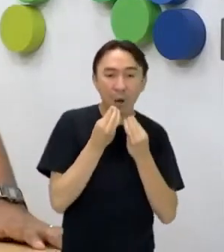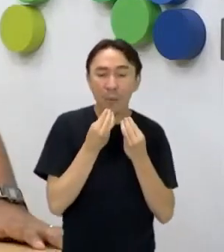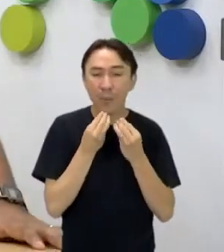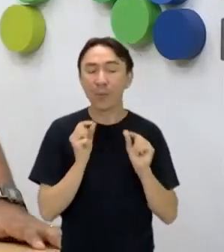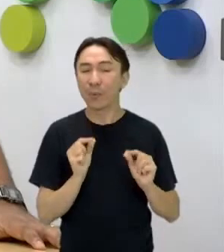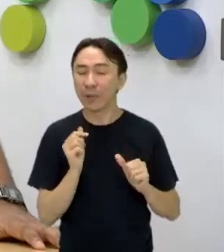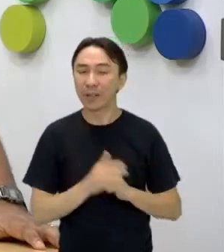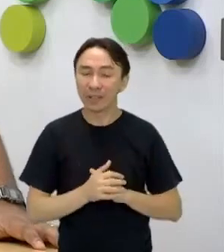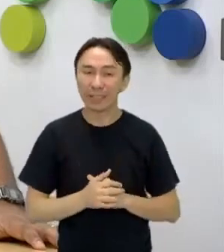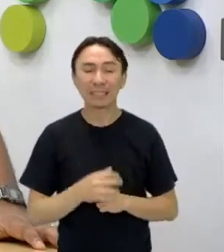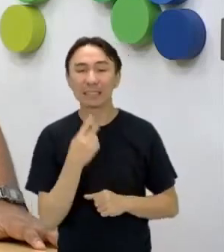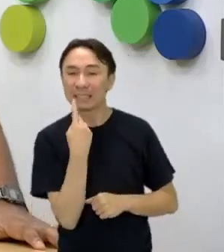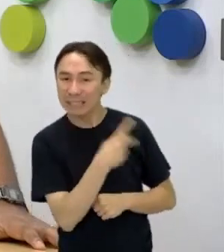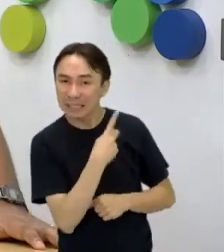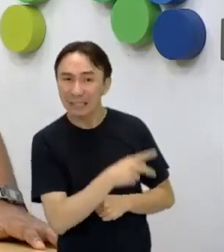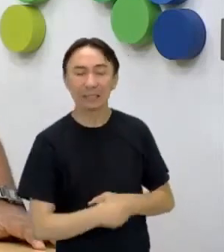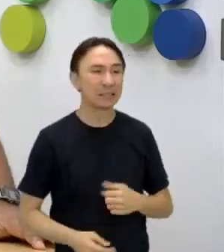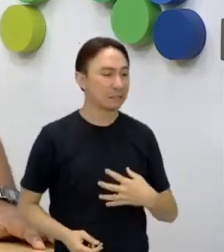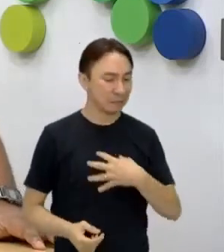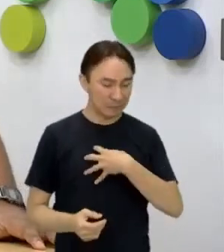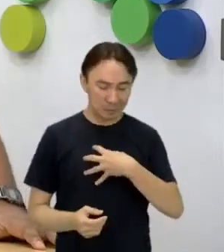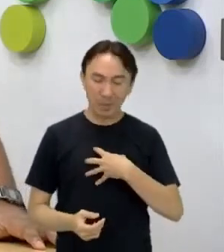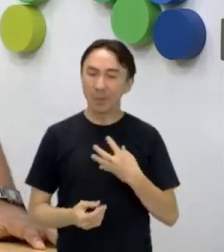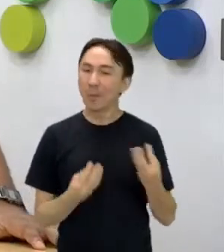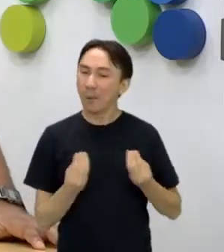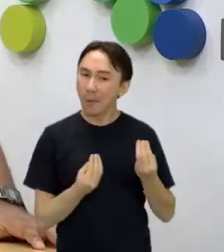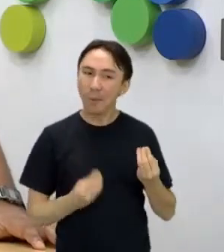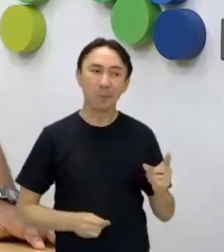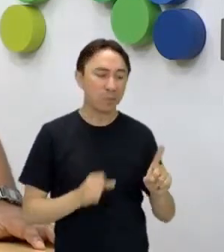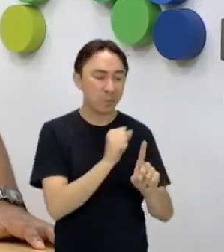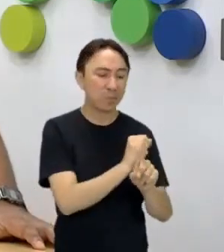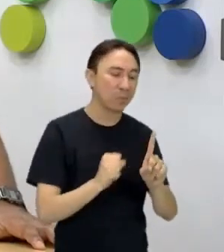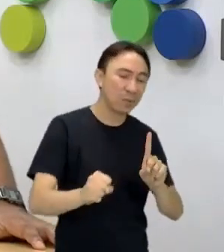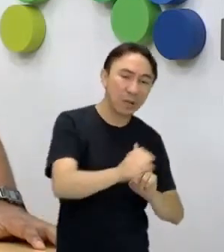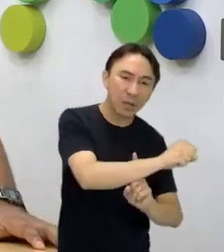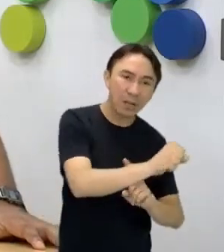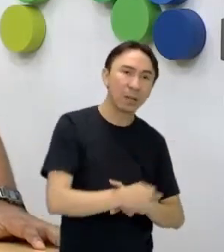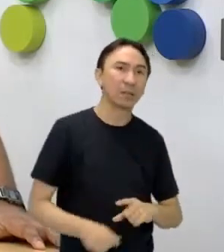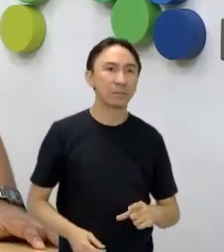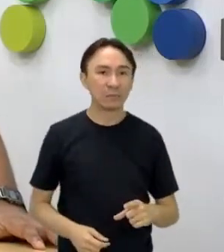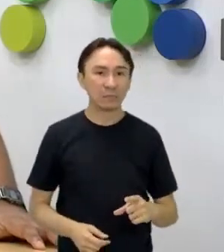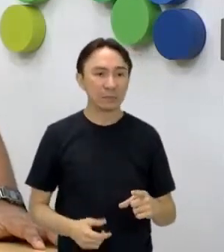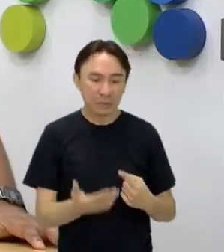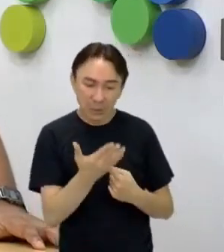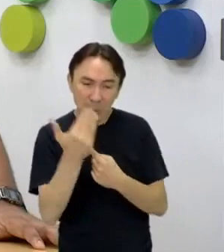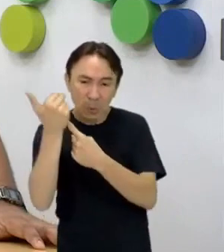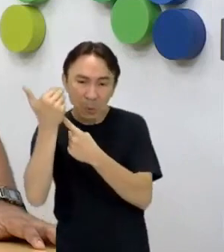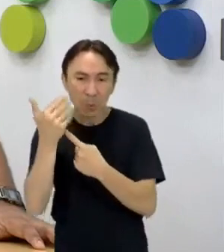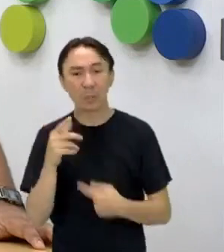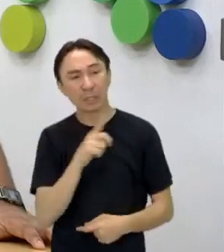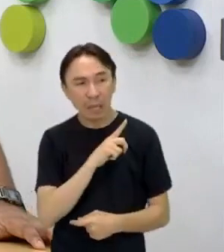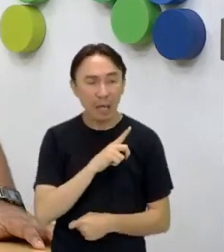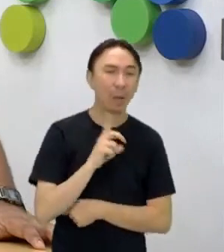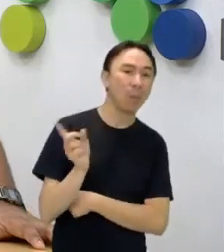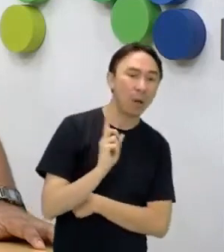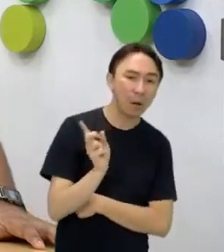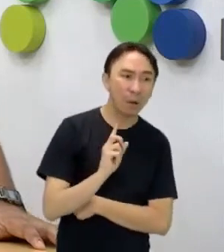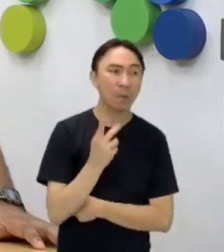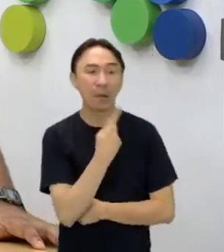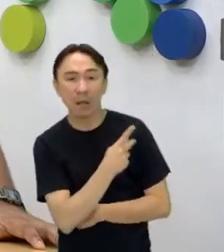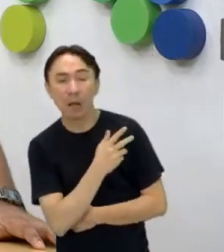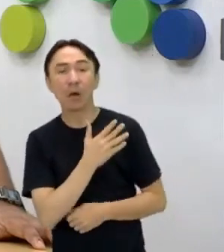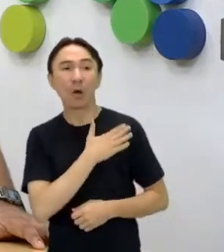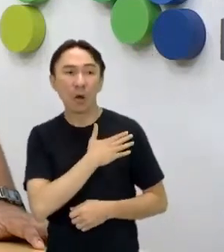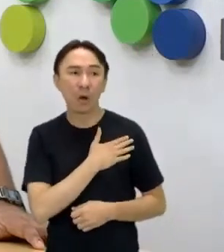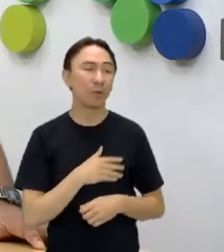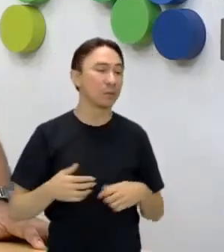comportamento delas na relação social. Existia tecnologia? Não. Então, qual que eram os meios de diversão? Então,